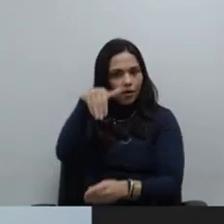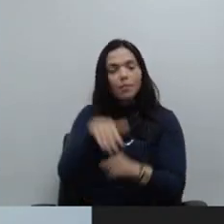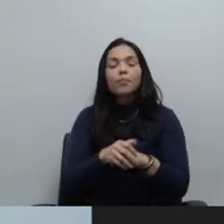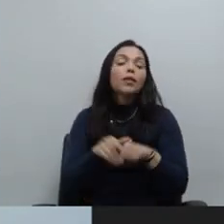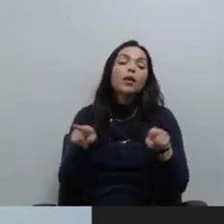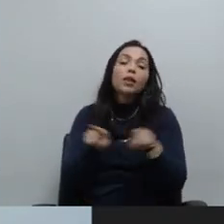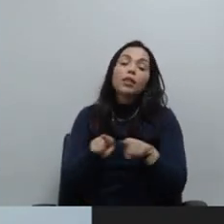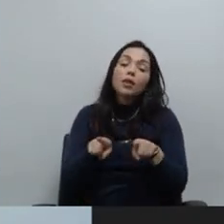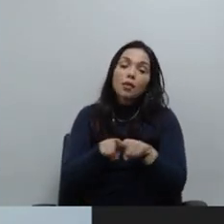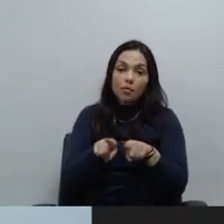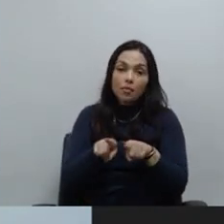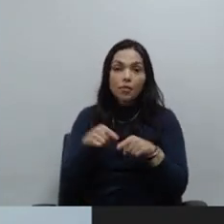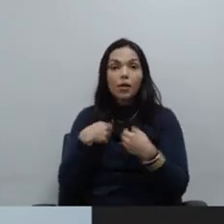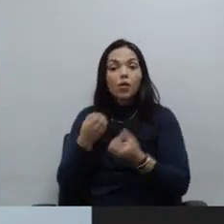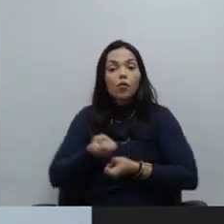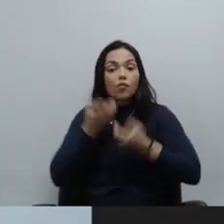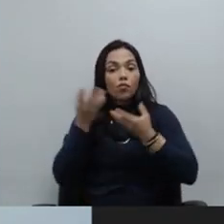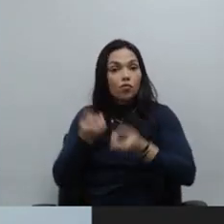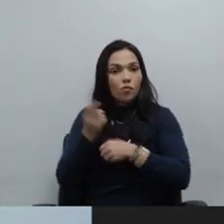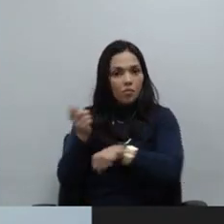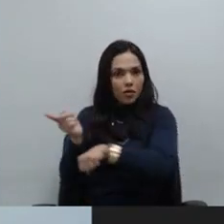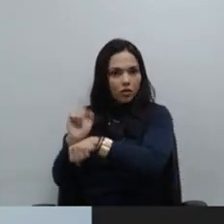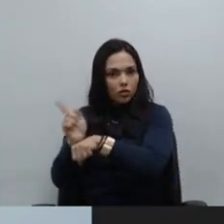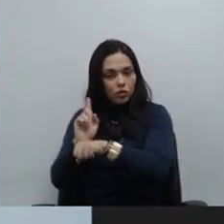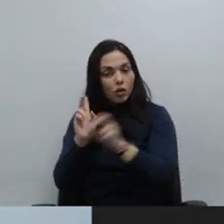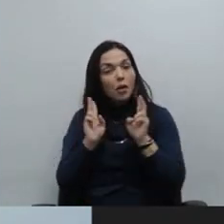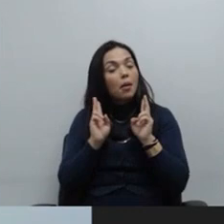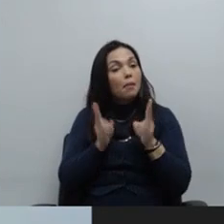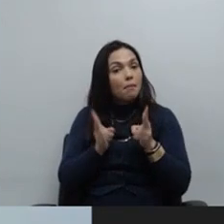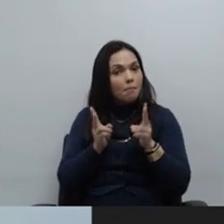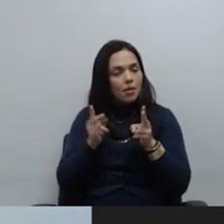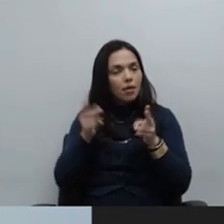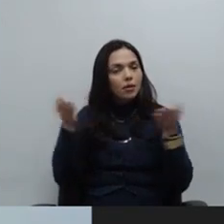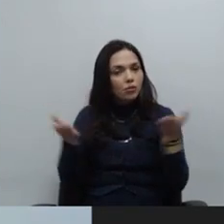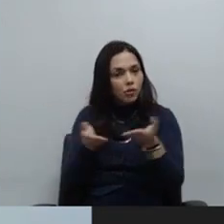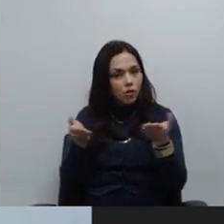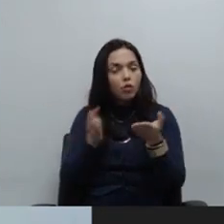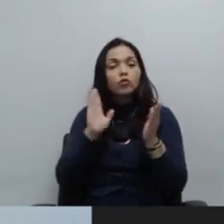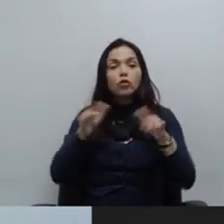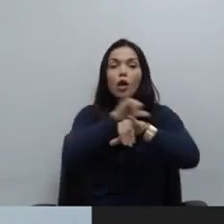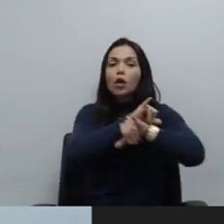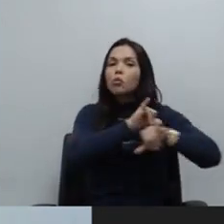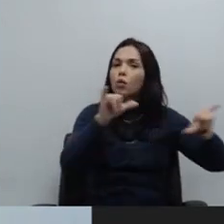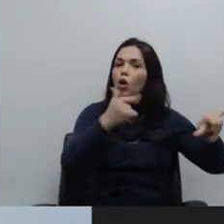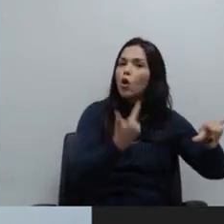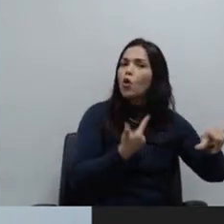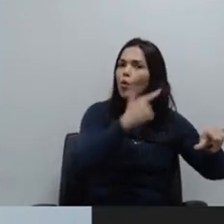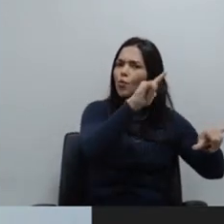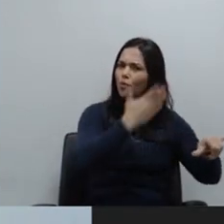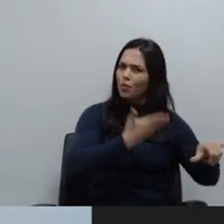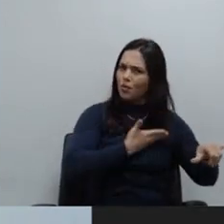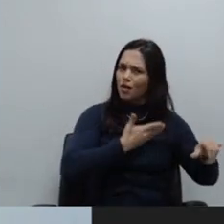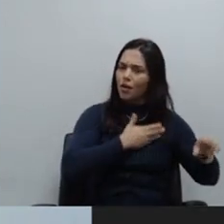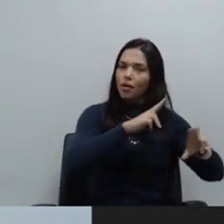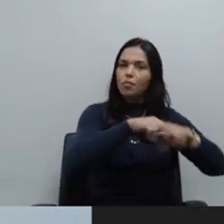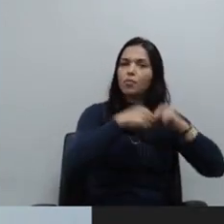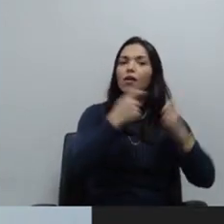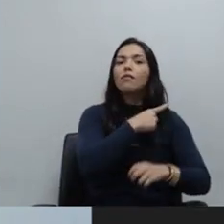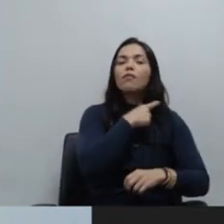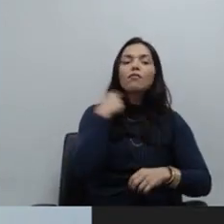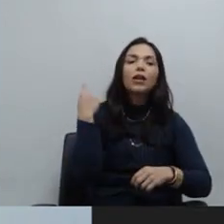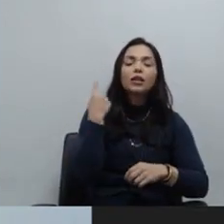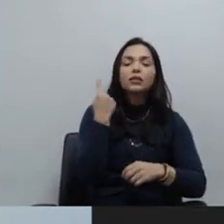também foi informado pela gestão, nesse mesmo expediente, que foi publicada a nomeação de outro colega em razão do falecimento de uma das